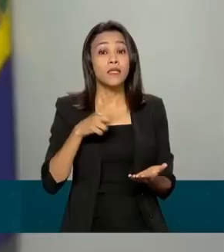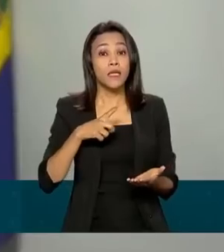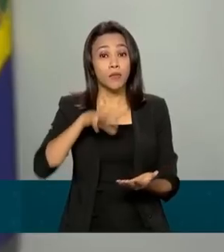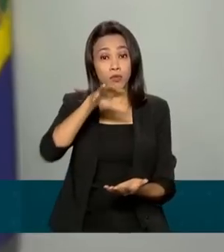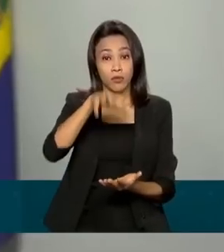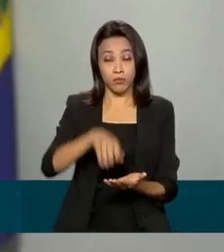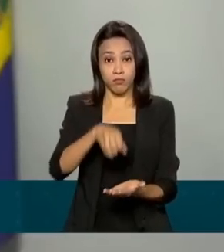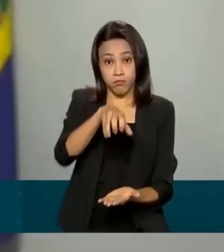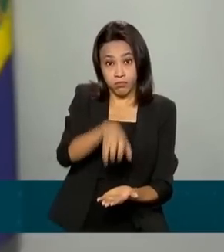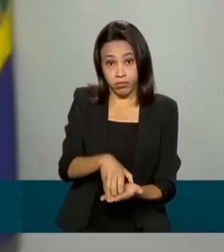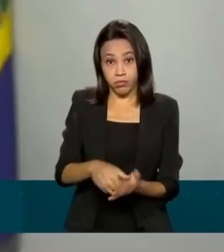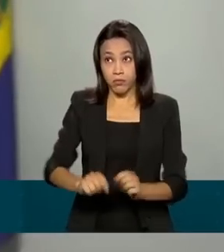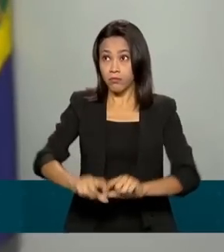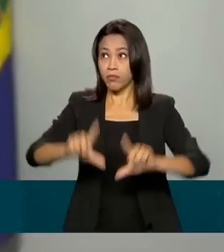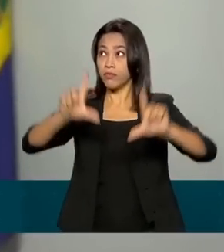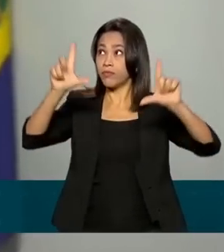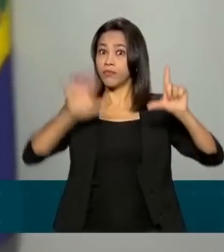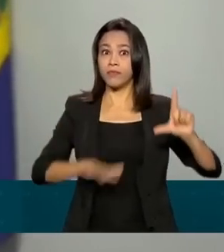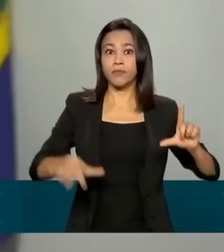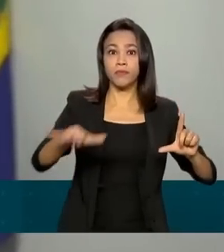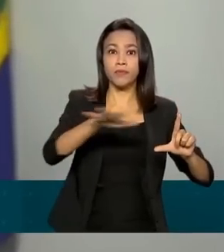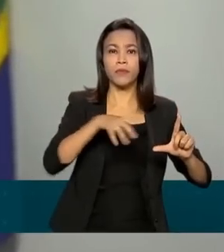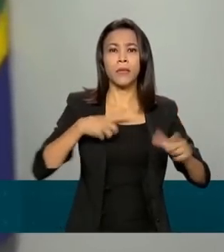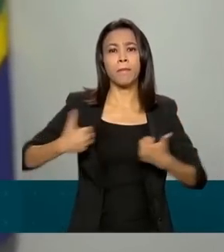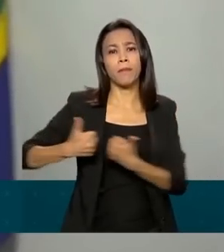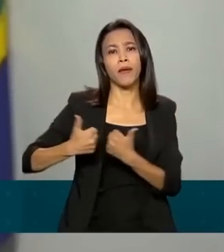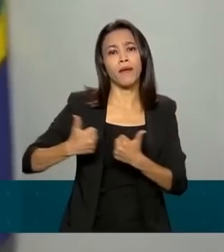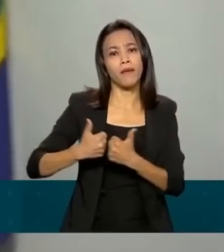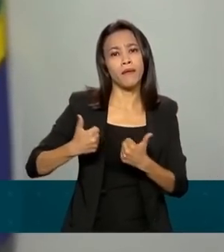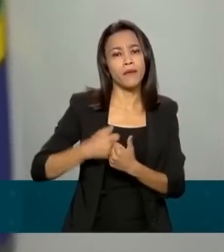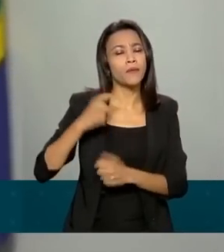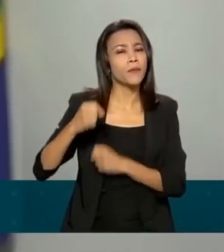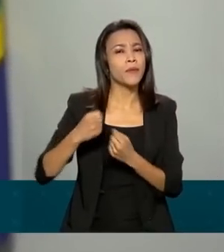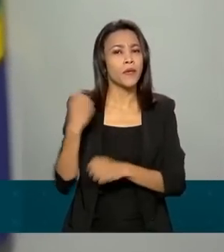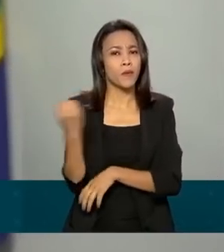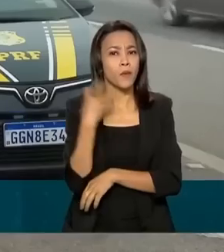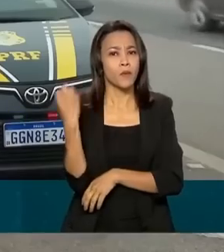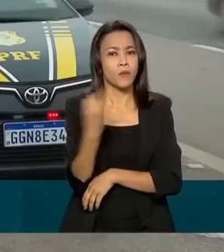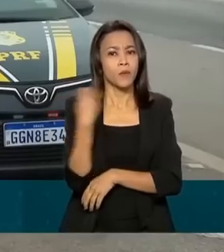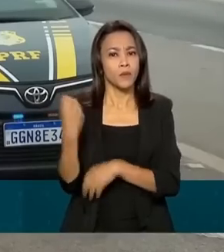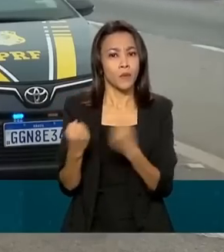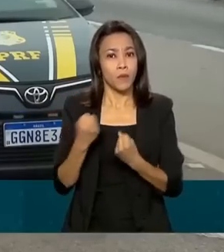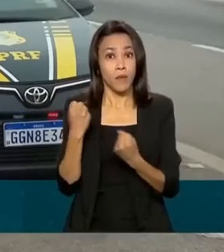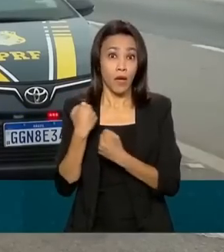é acionada a viatura mais próxima para atender o cidadão em situação de emergência.